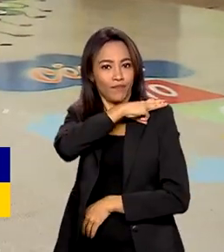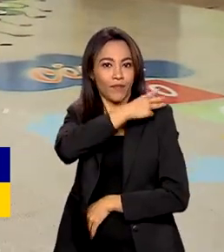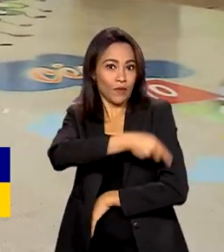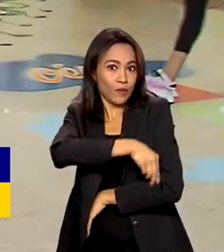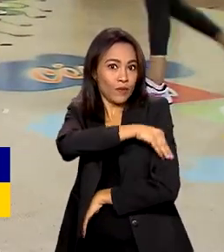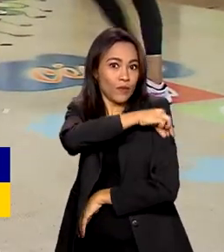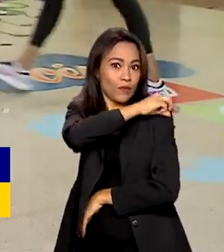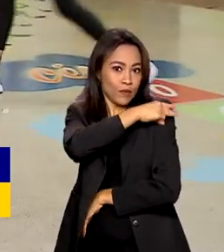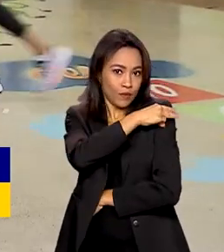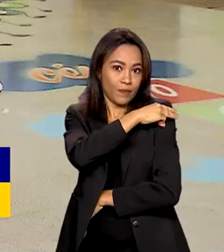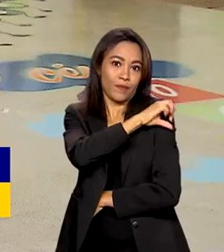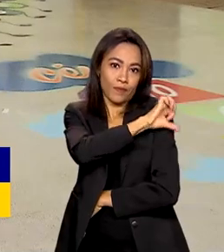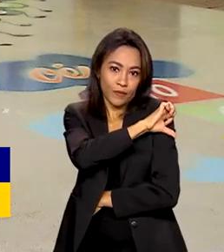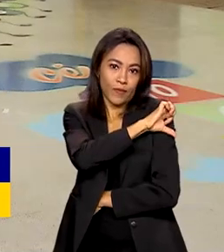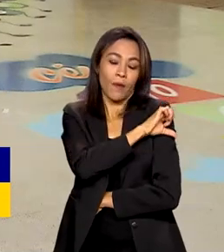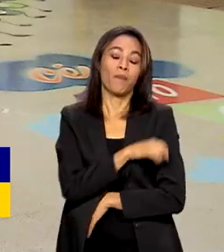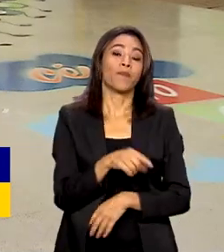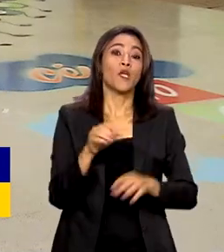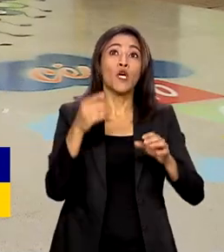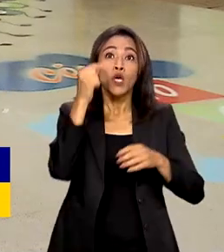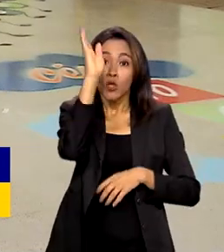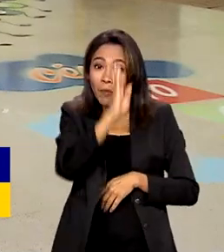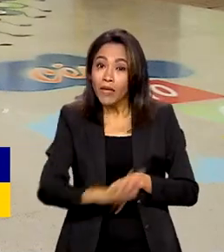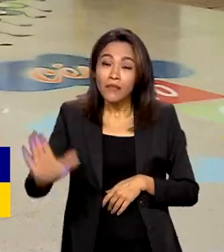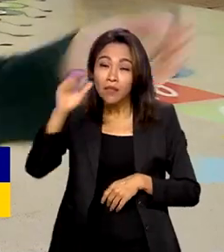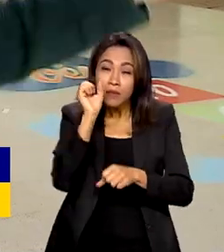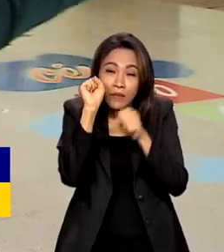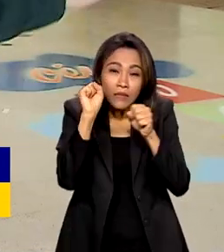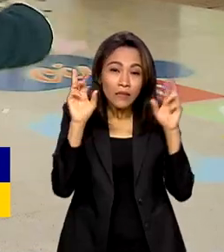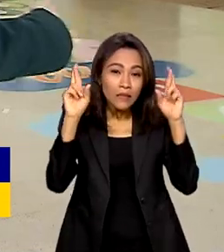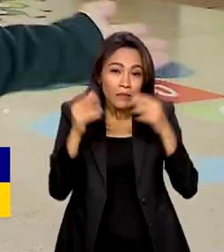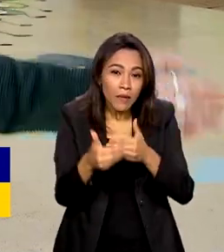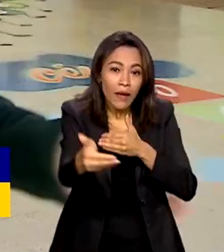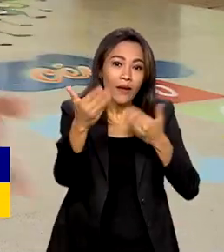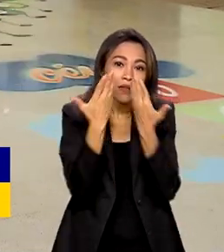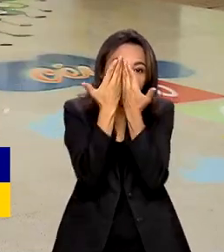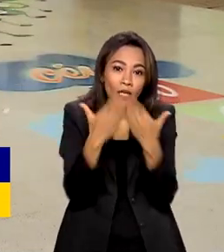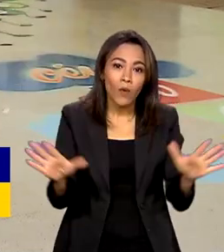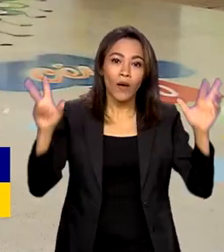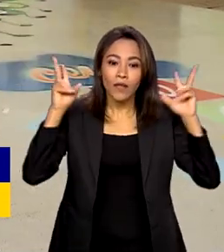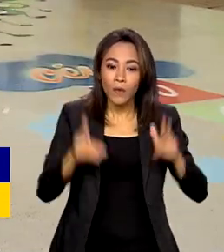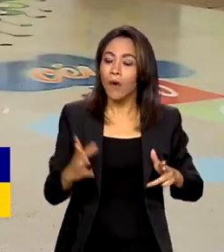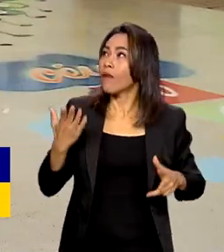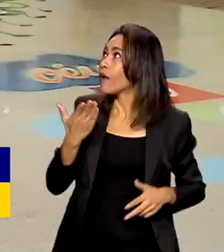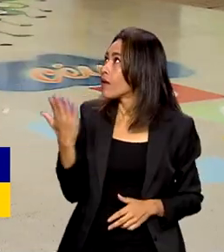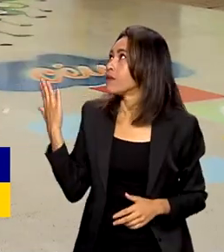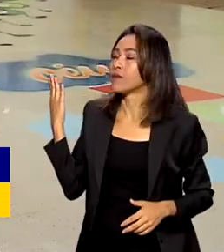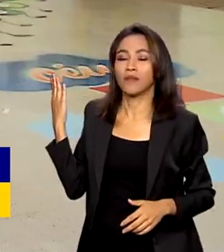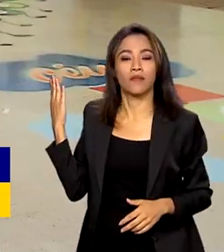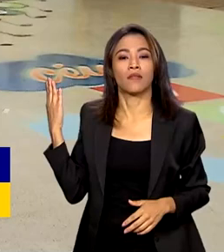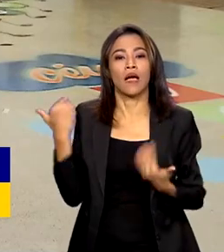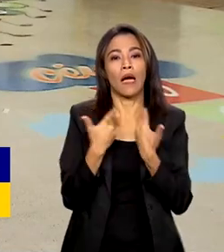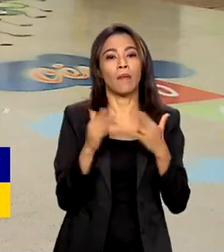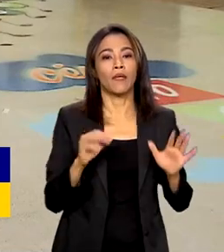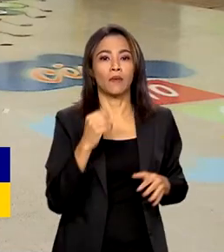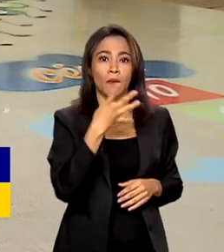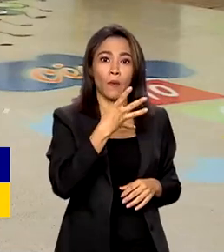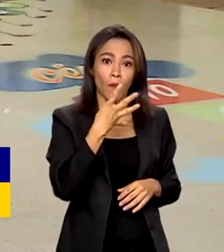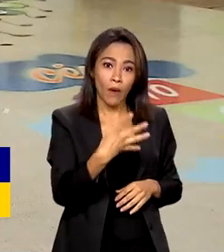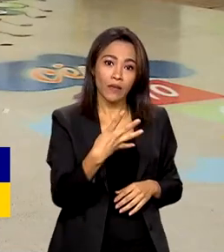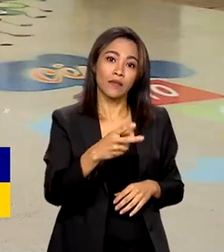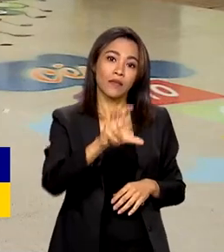em todo o país sejam inauguradas escolas modelos como esta, abrindo assim 450